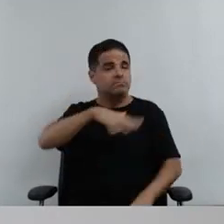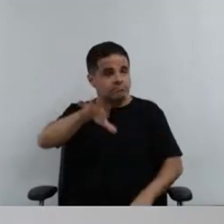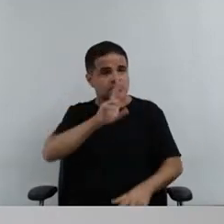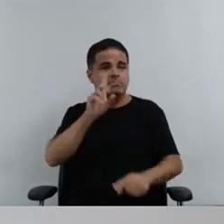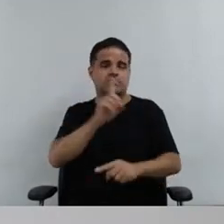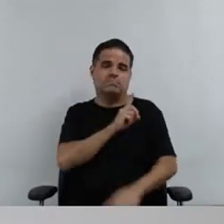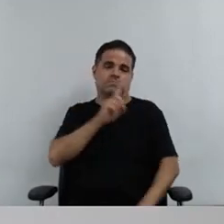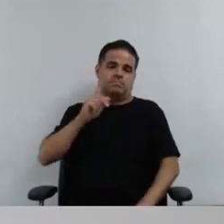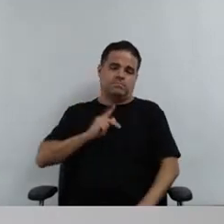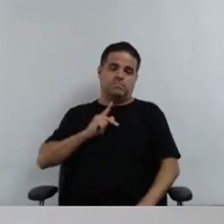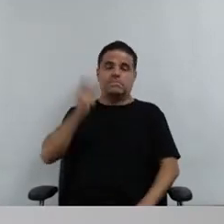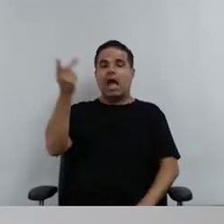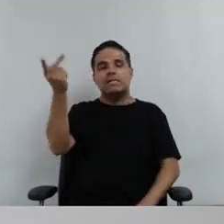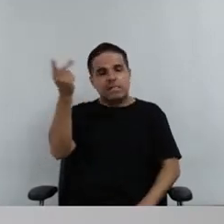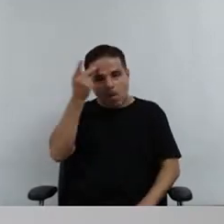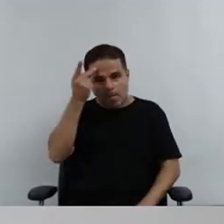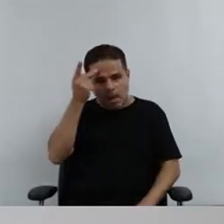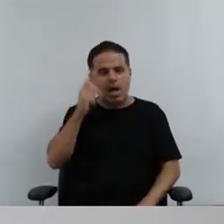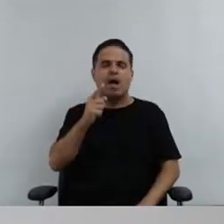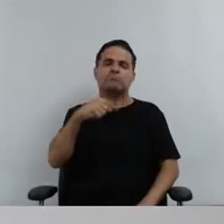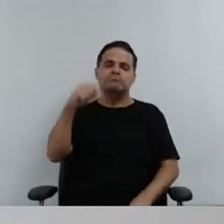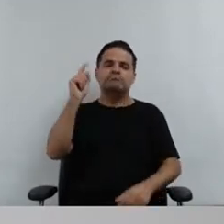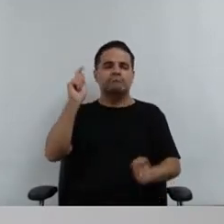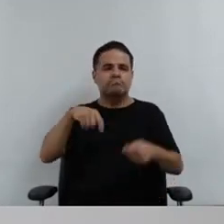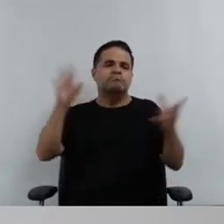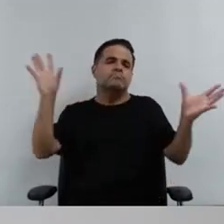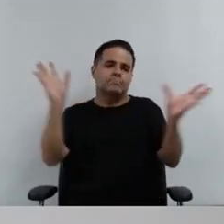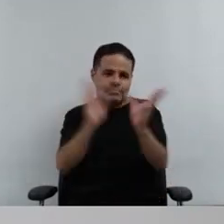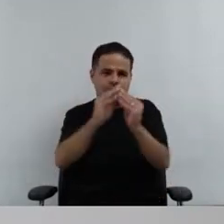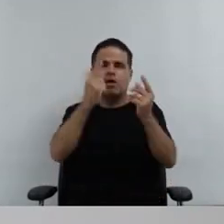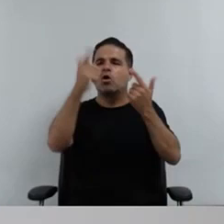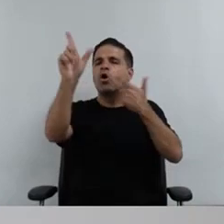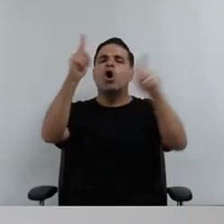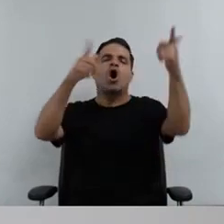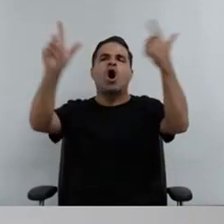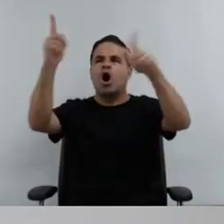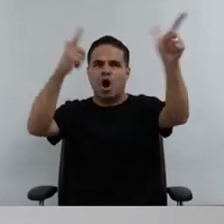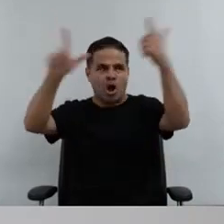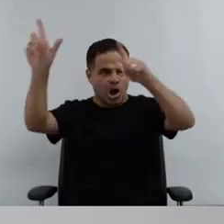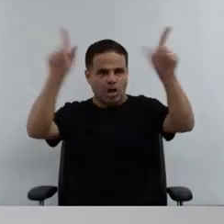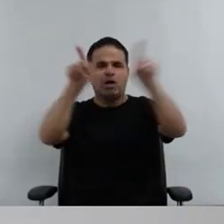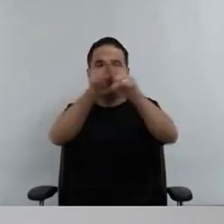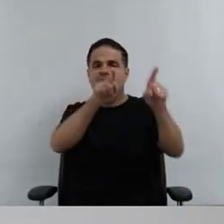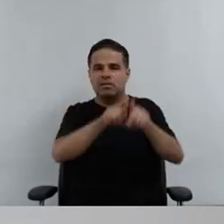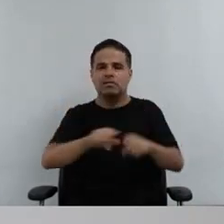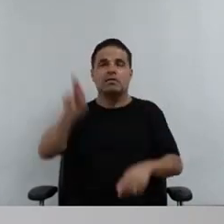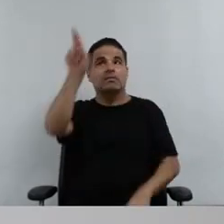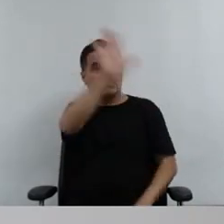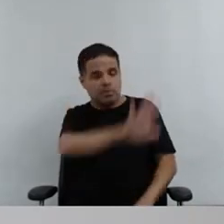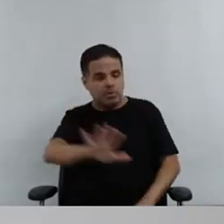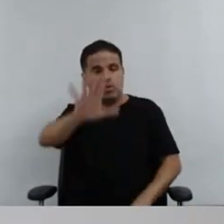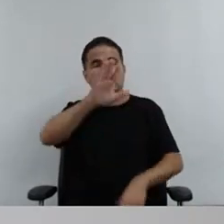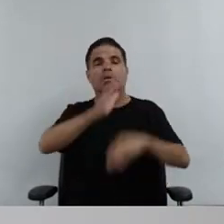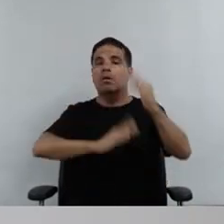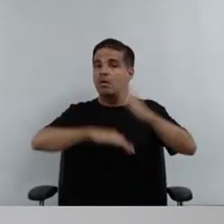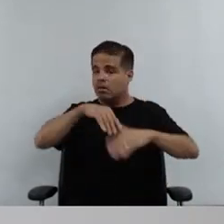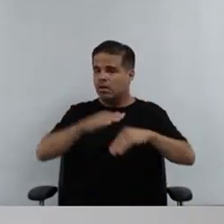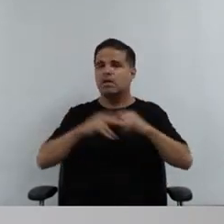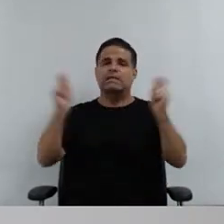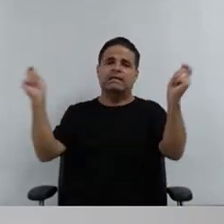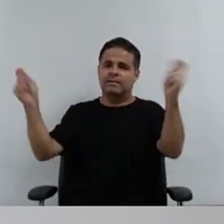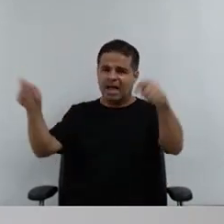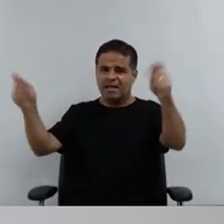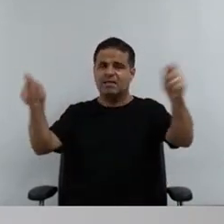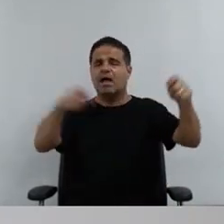a Defensoria Pública de São Paulo, mas posso exemplificar outros também que se somam, como o Tribunal Regional Federal da Terceira Região também, enfim,